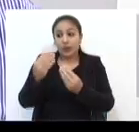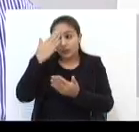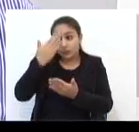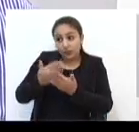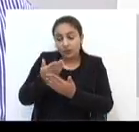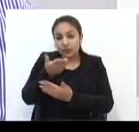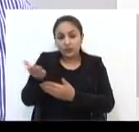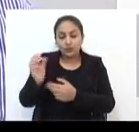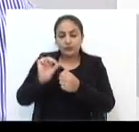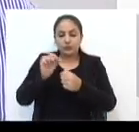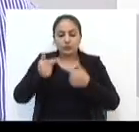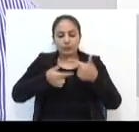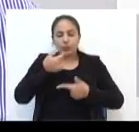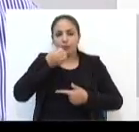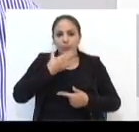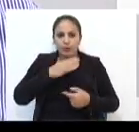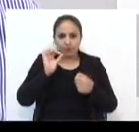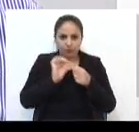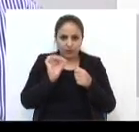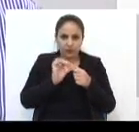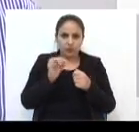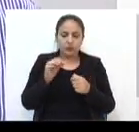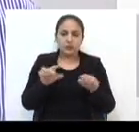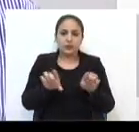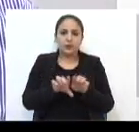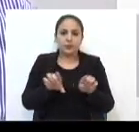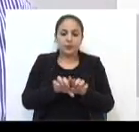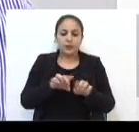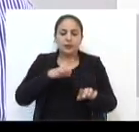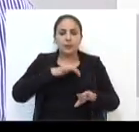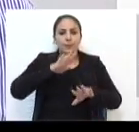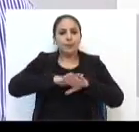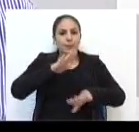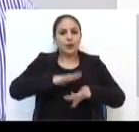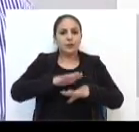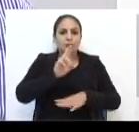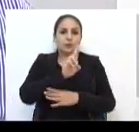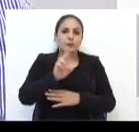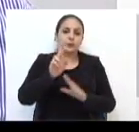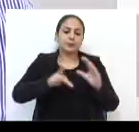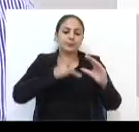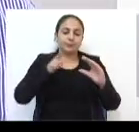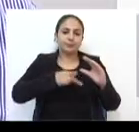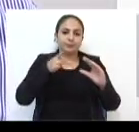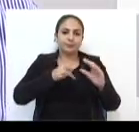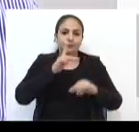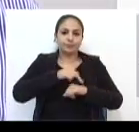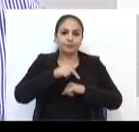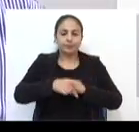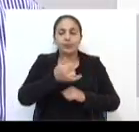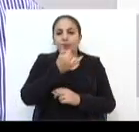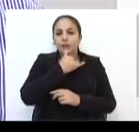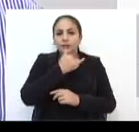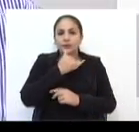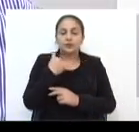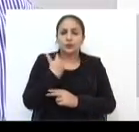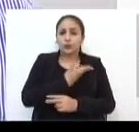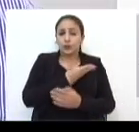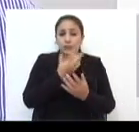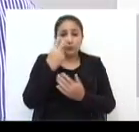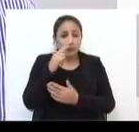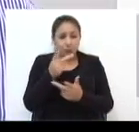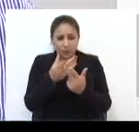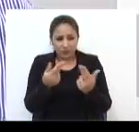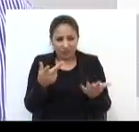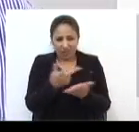Fazer um trabalho decente, como nós fizemos, e também elevar ainda mais o nome da Câmara de Vereadores de Paz Fundo. Infelizmente, nós